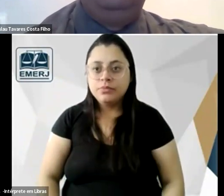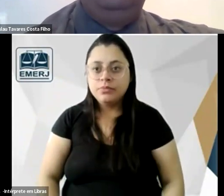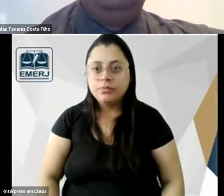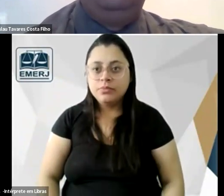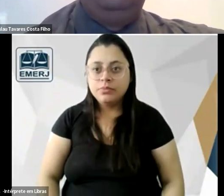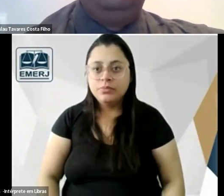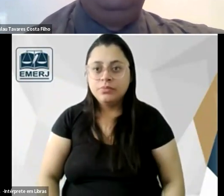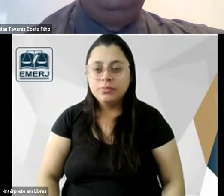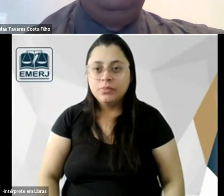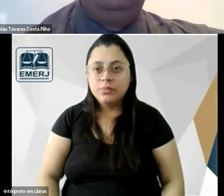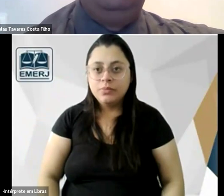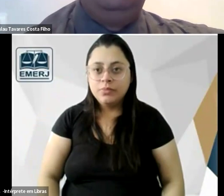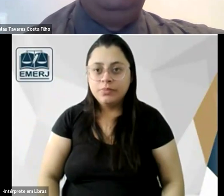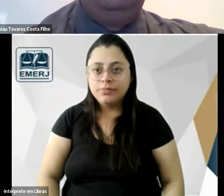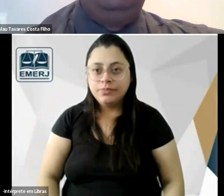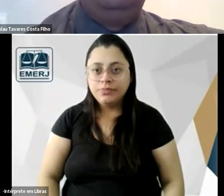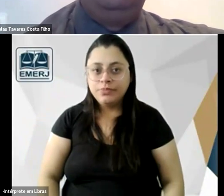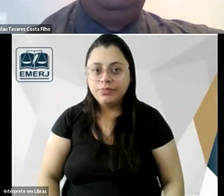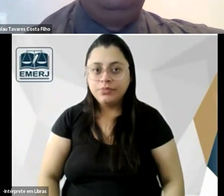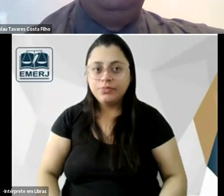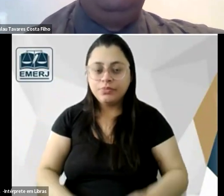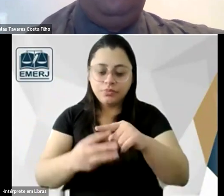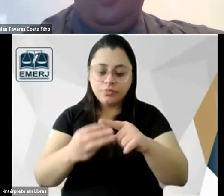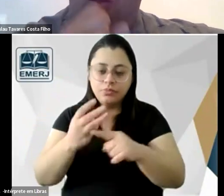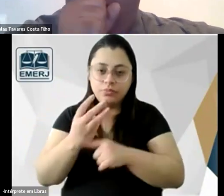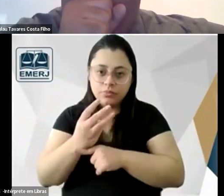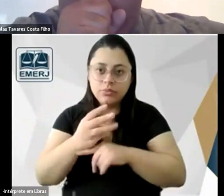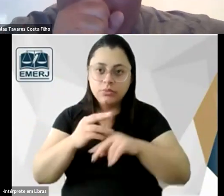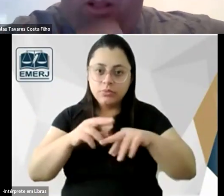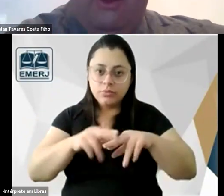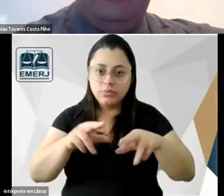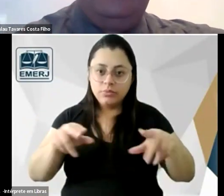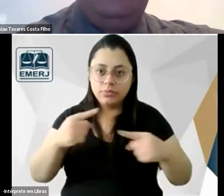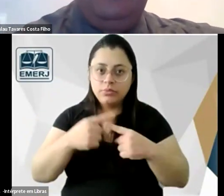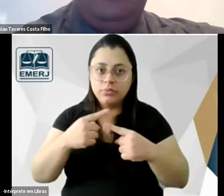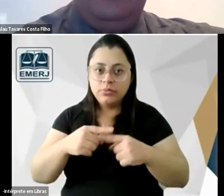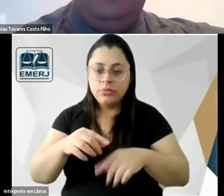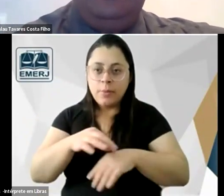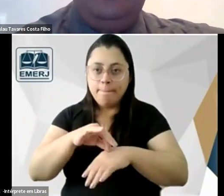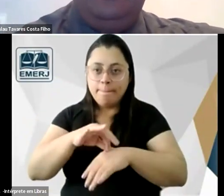fundamento do mito das três raças que depois vai ser reproduzido a dar com o pau